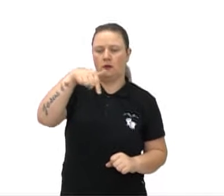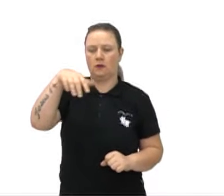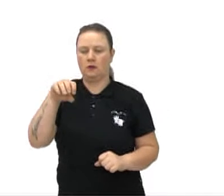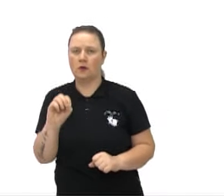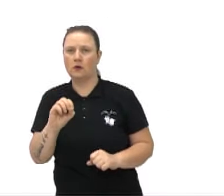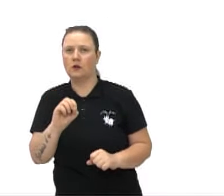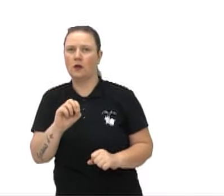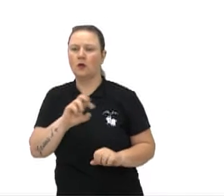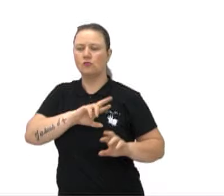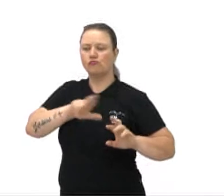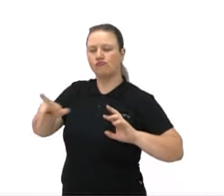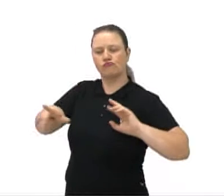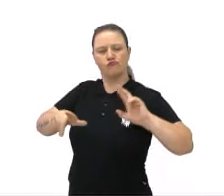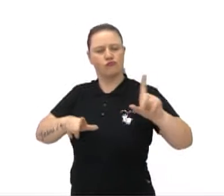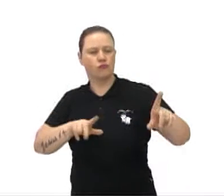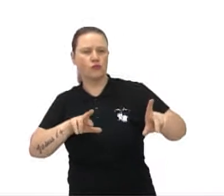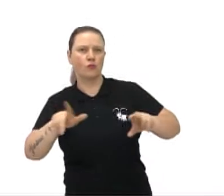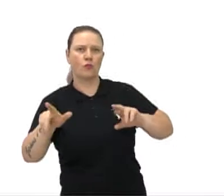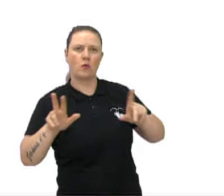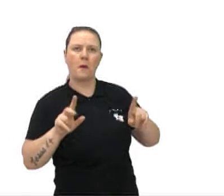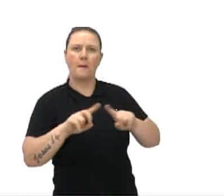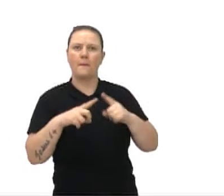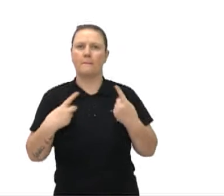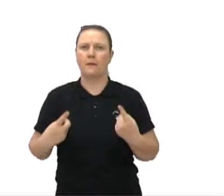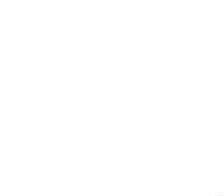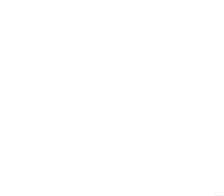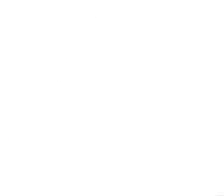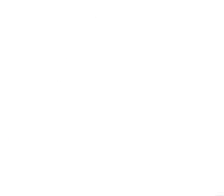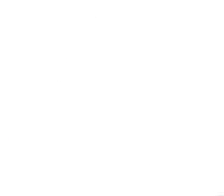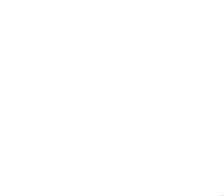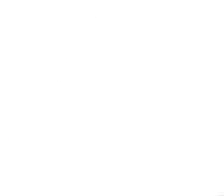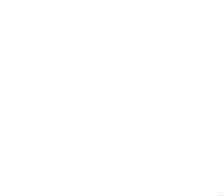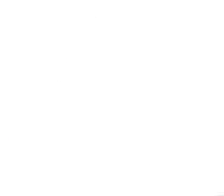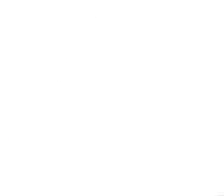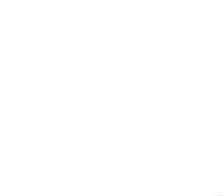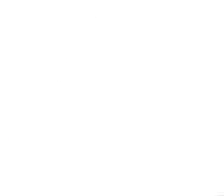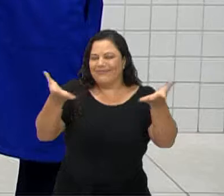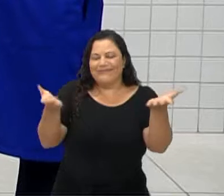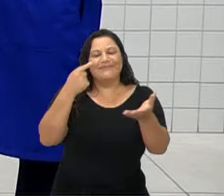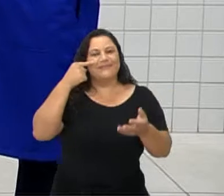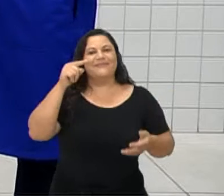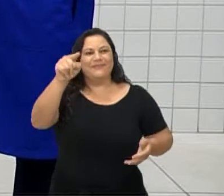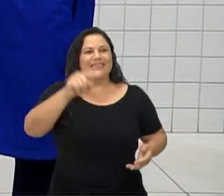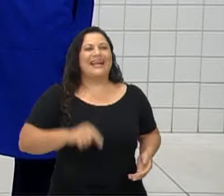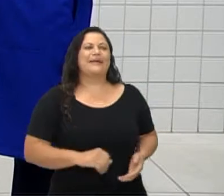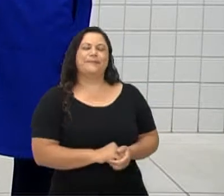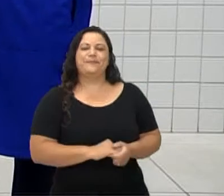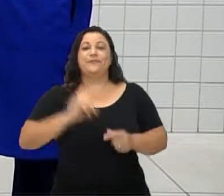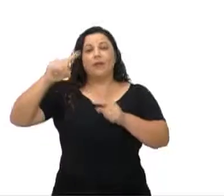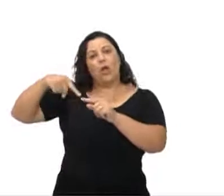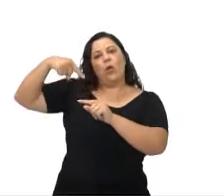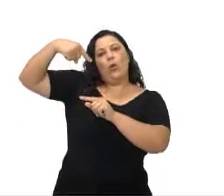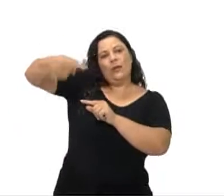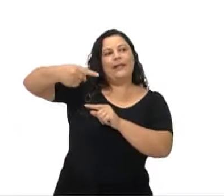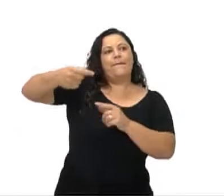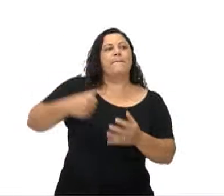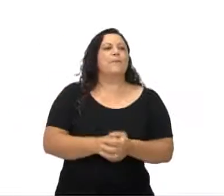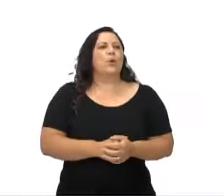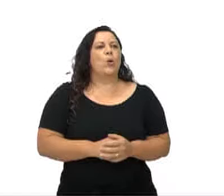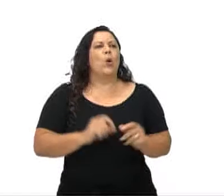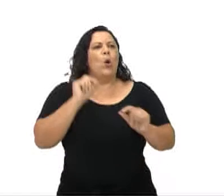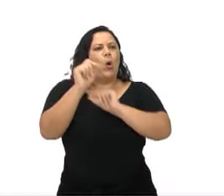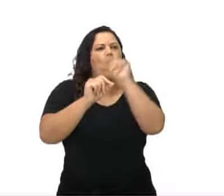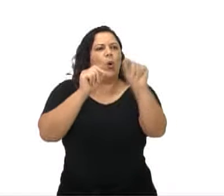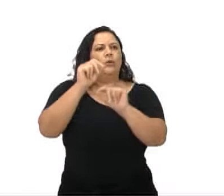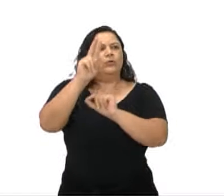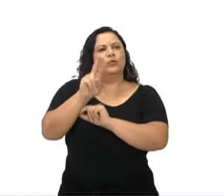diferenças sem usar a violência. Então, essa é a grande ideia. Logo depois, o uprocking deixou